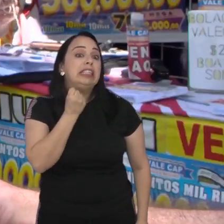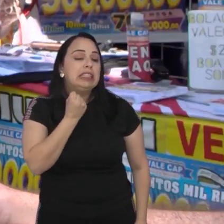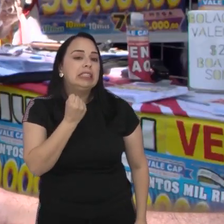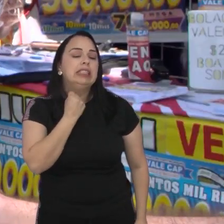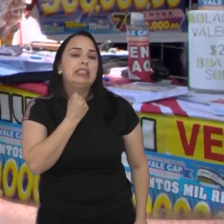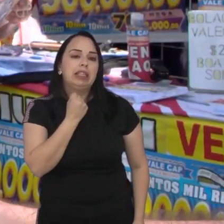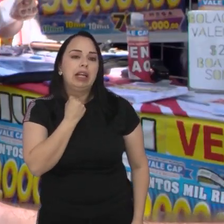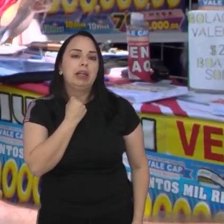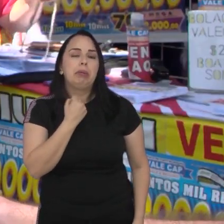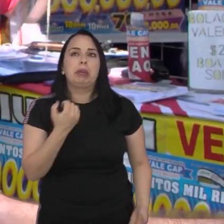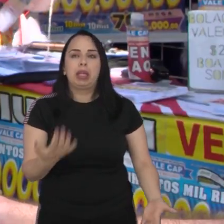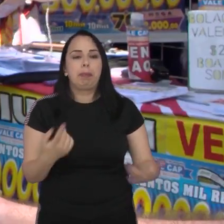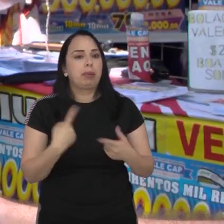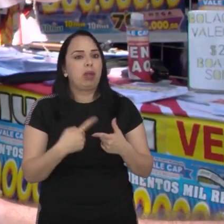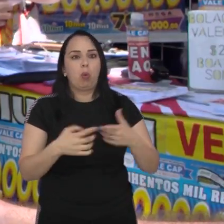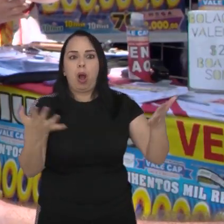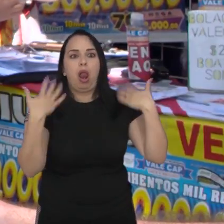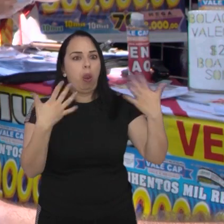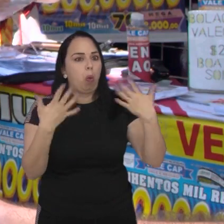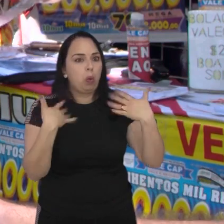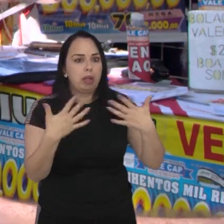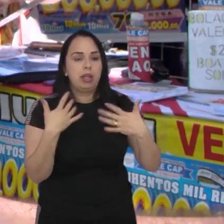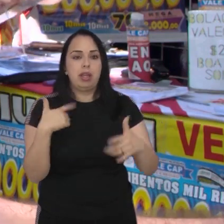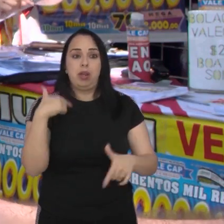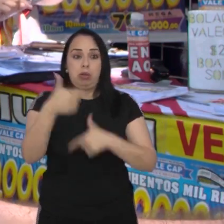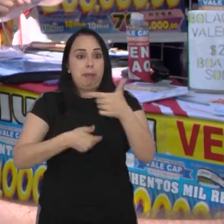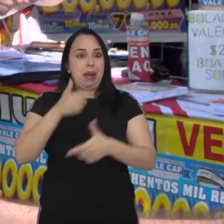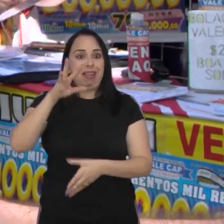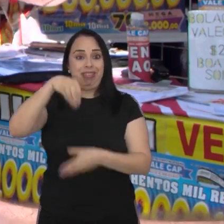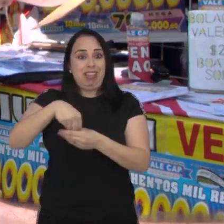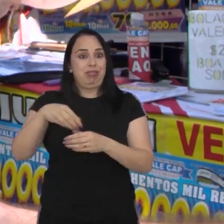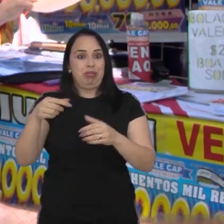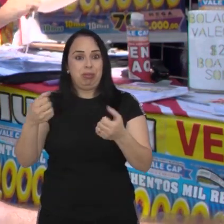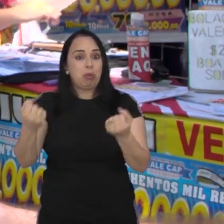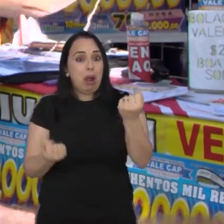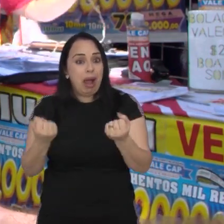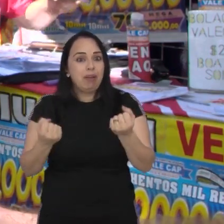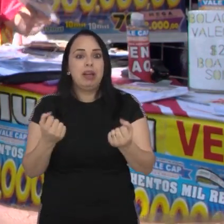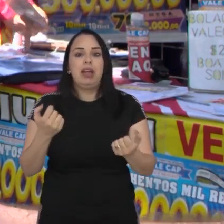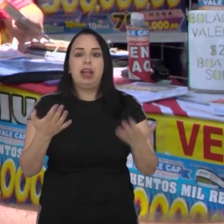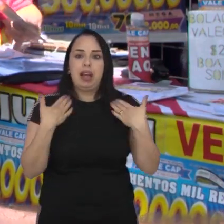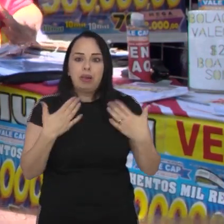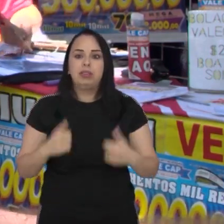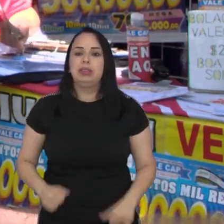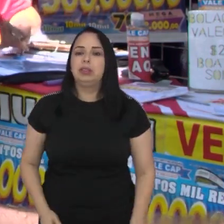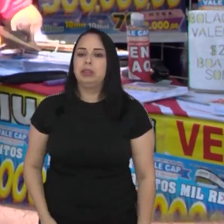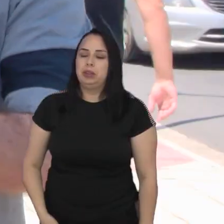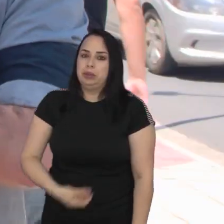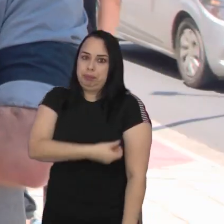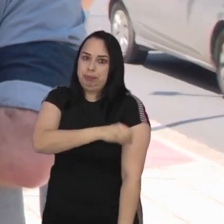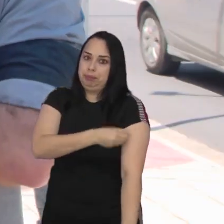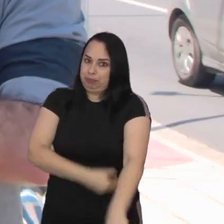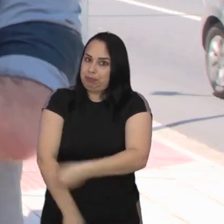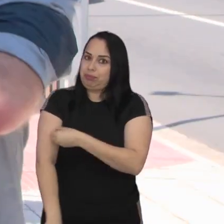estressado por causa desse calor constante como o trabalho em ambiente fechado aqui dentro do carro é maior ainda